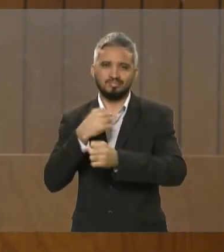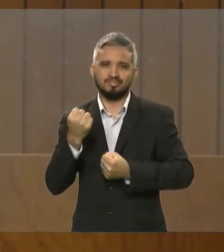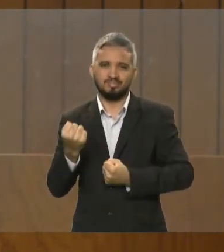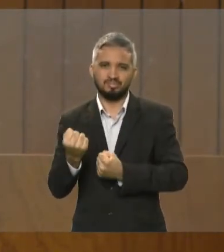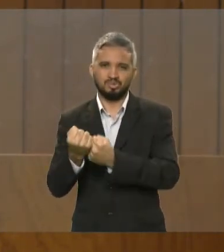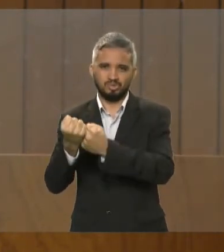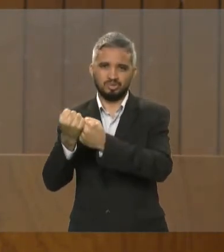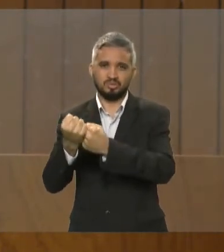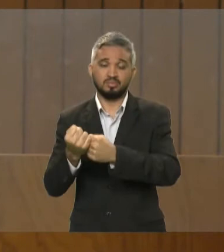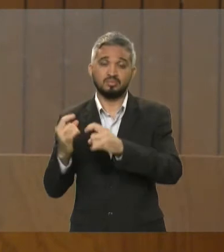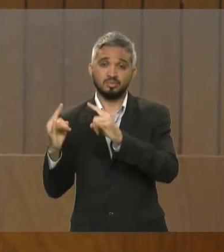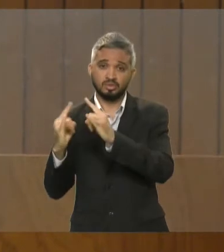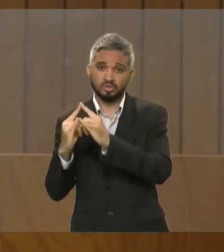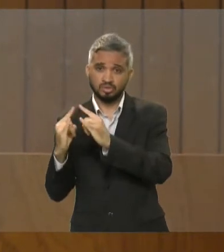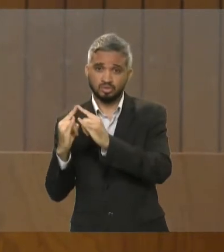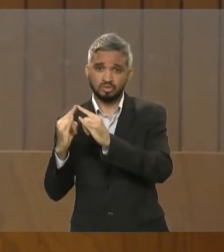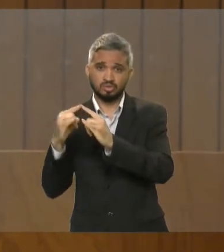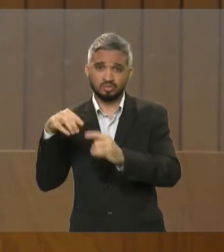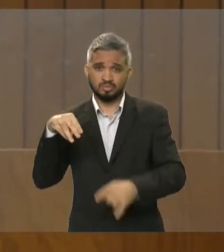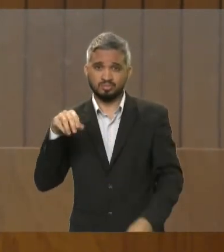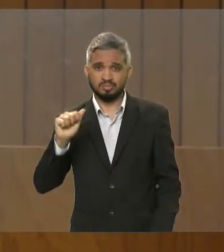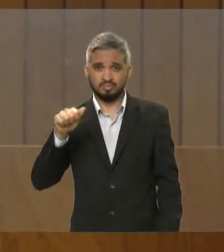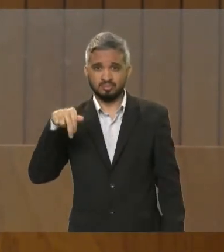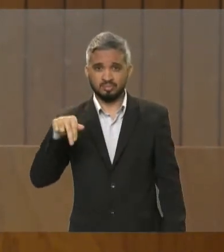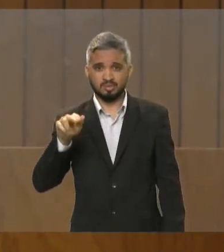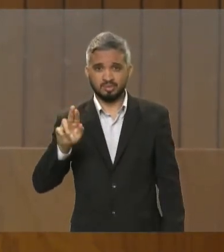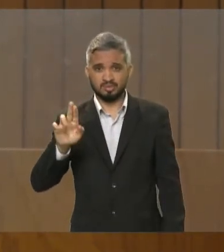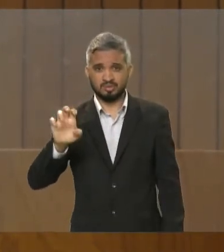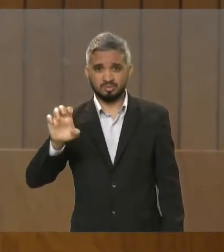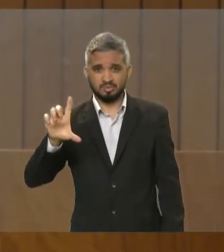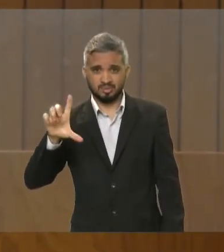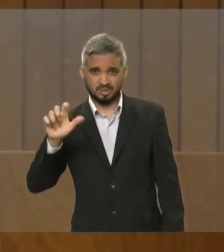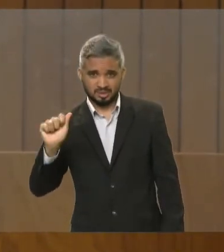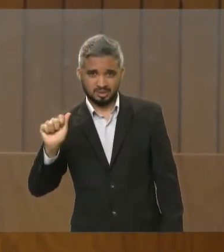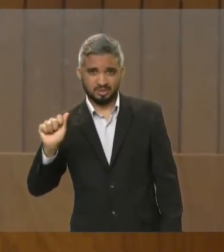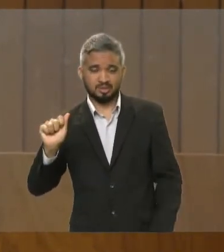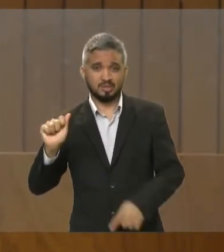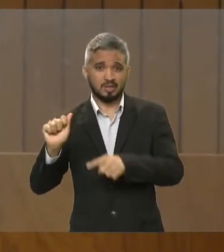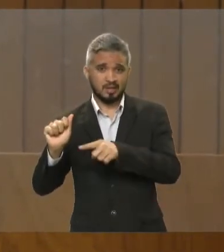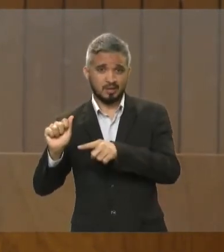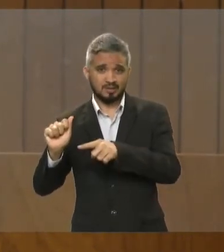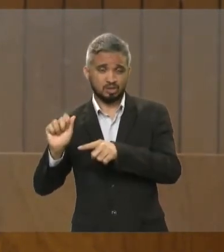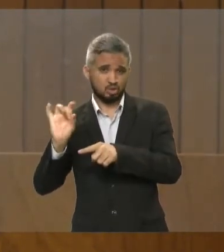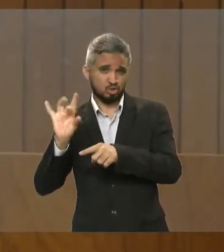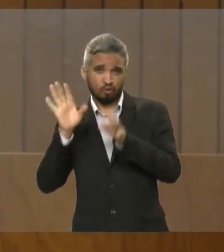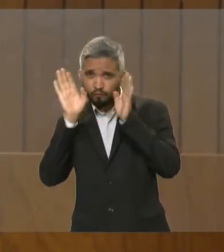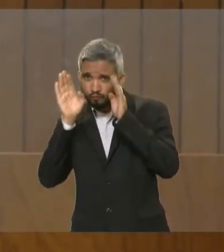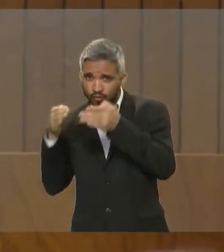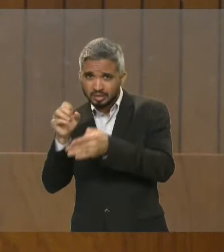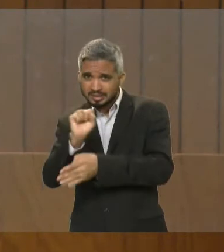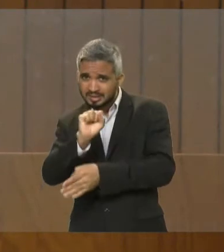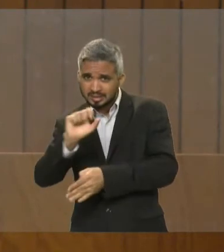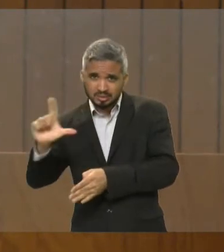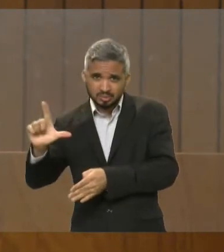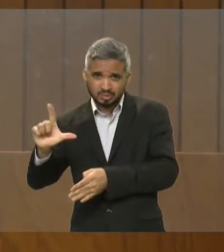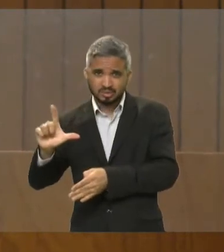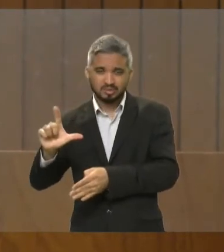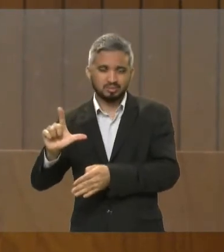Manuela também não pode ficar resumido a São Luís, não pode ficar resumido a